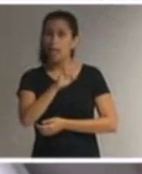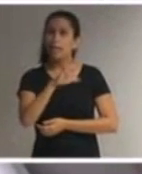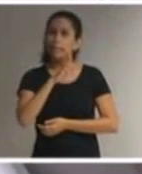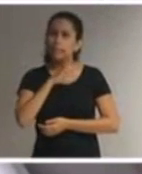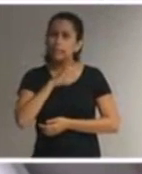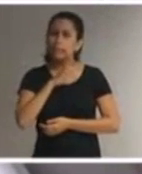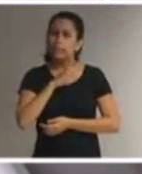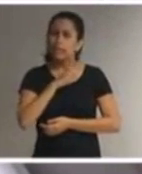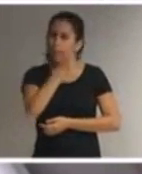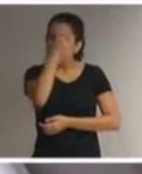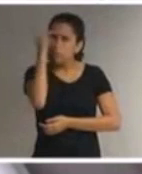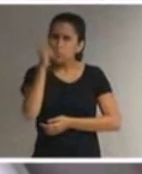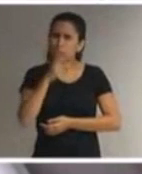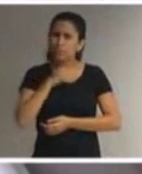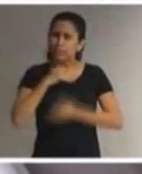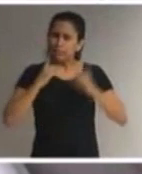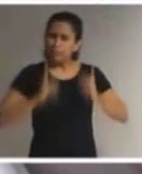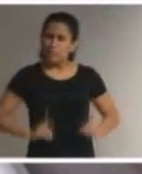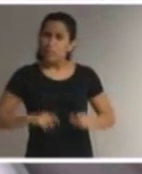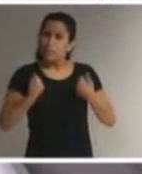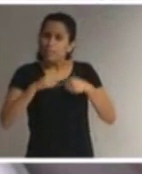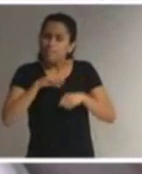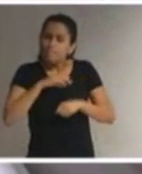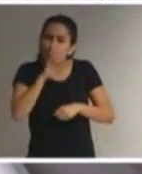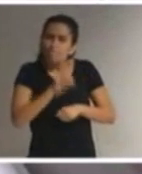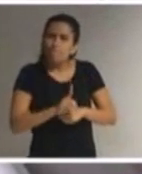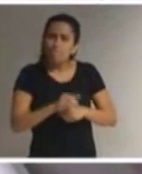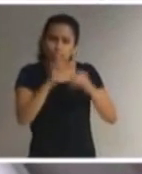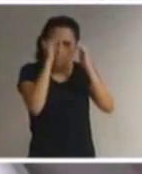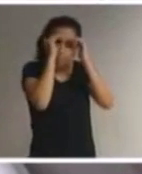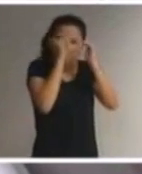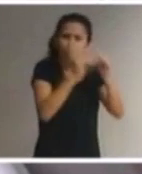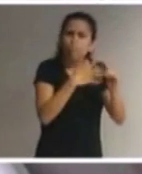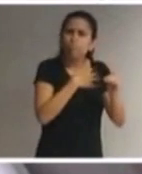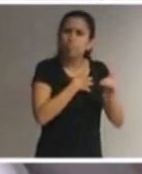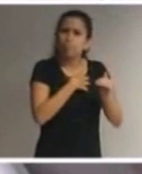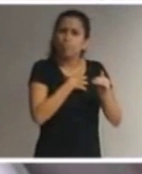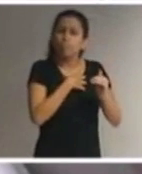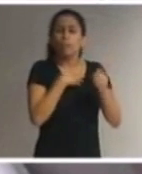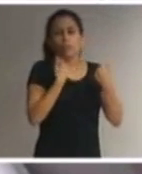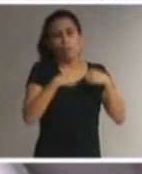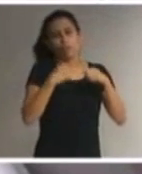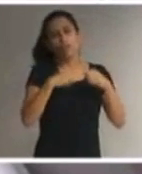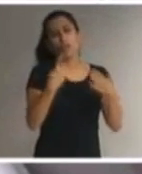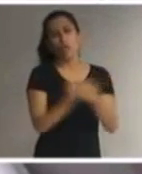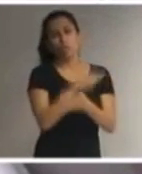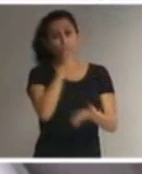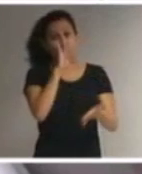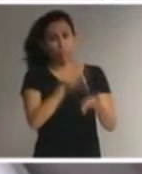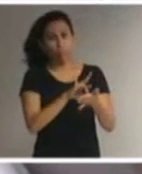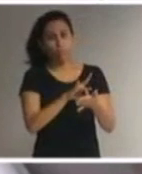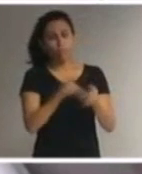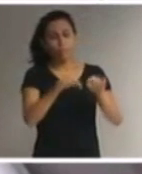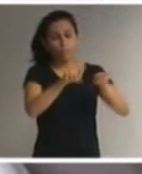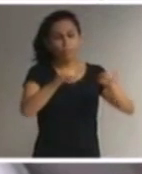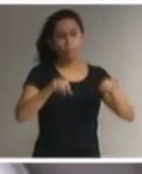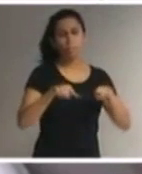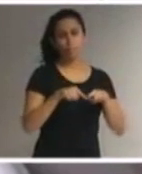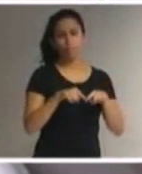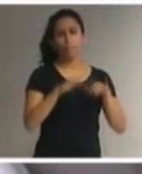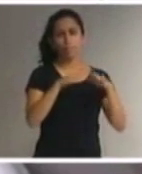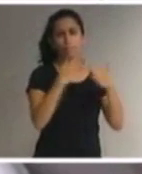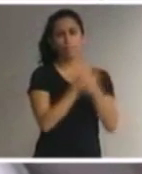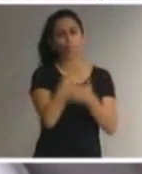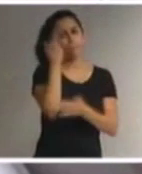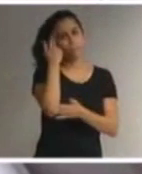direito das pessoas com deficiência à educação e elas devem recebê-lo preferencialmente na rede regular é o que diz o artigo